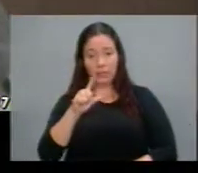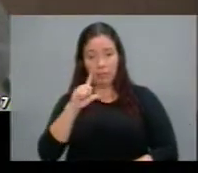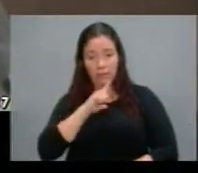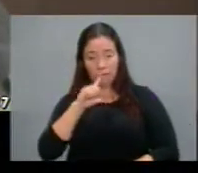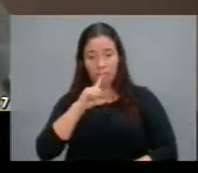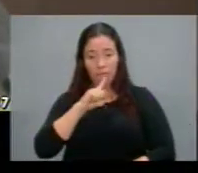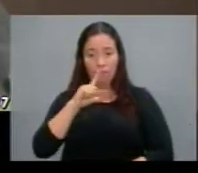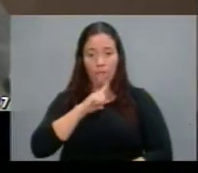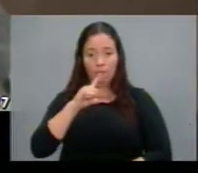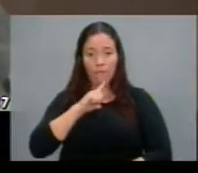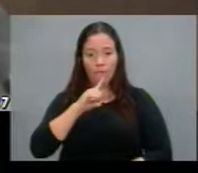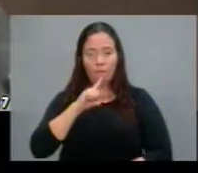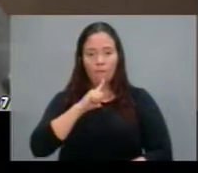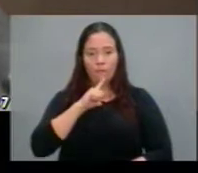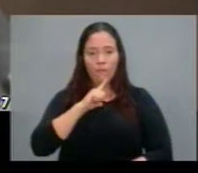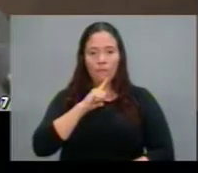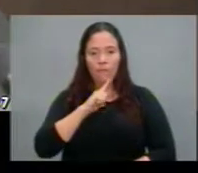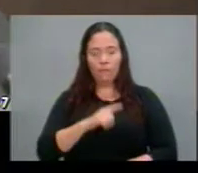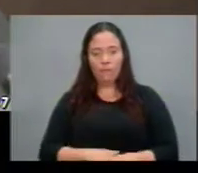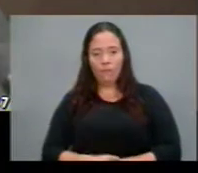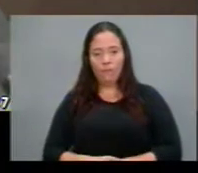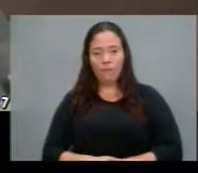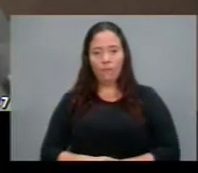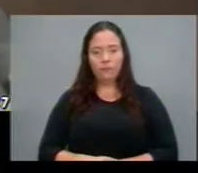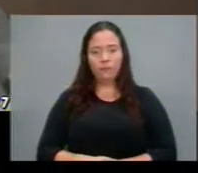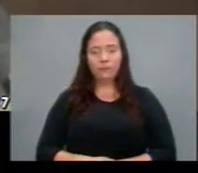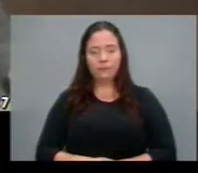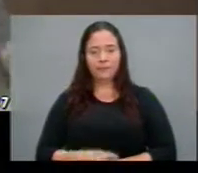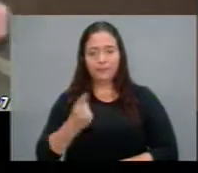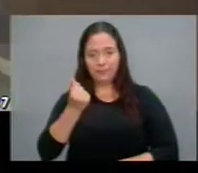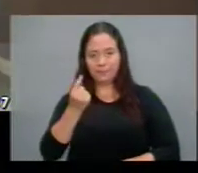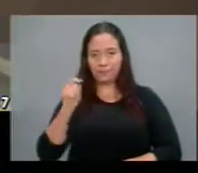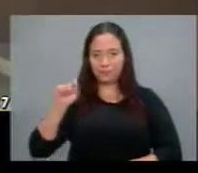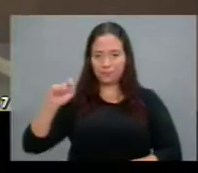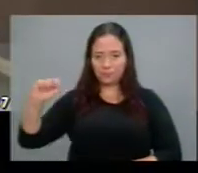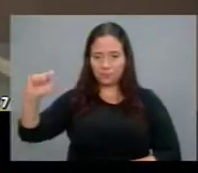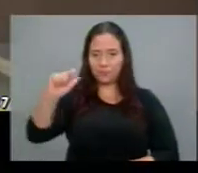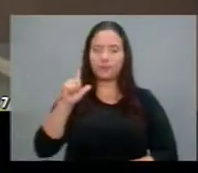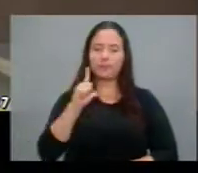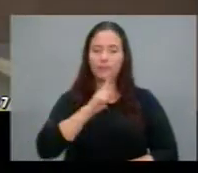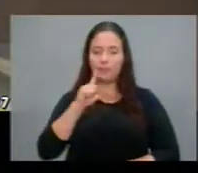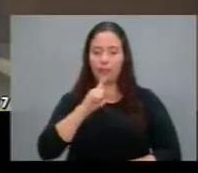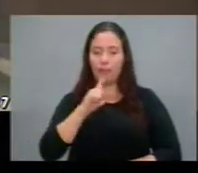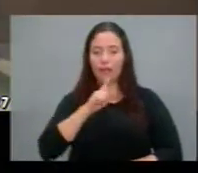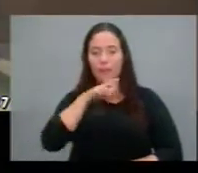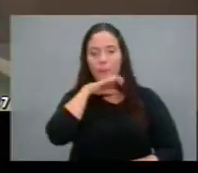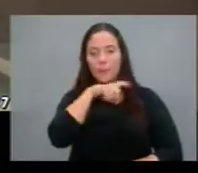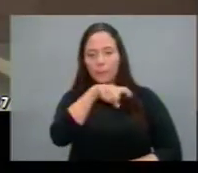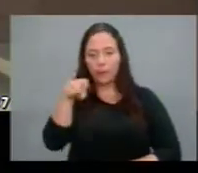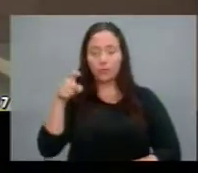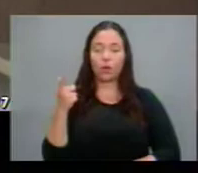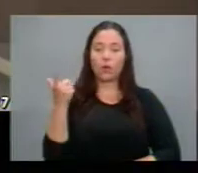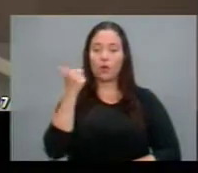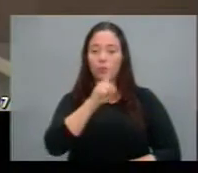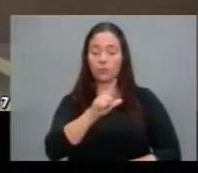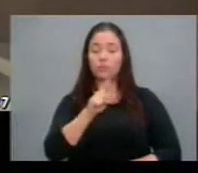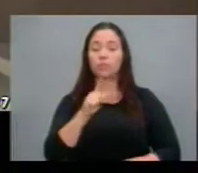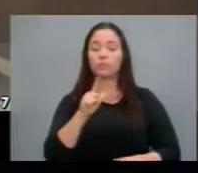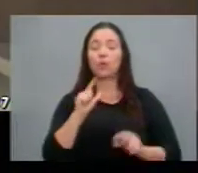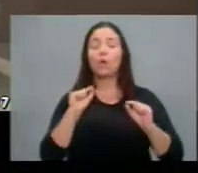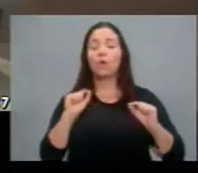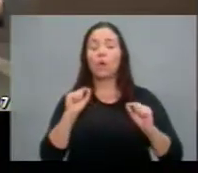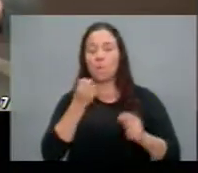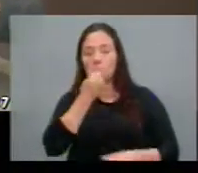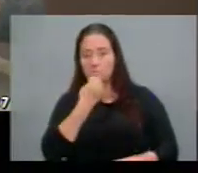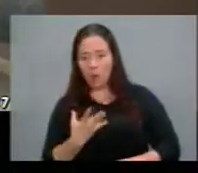de benefício fiscal estão gerando o que para o Ceará